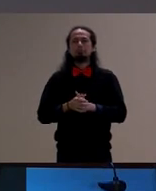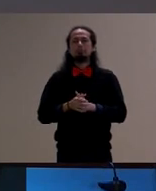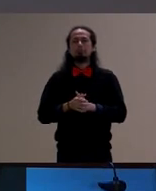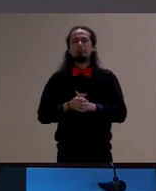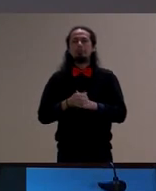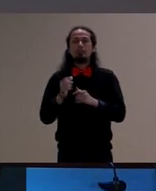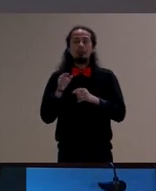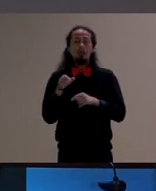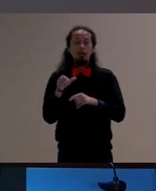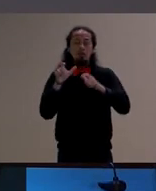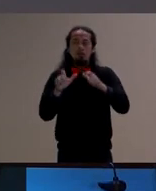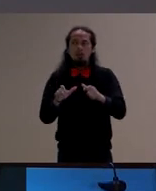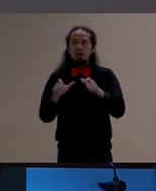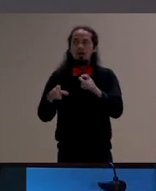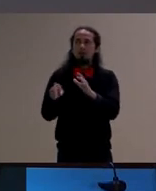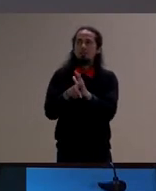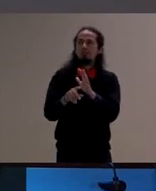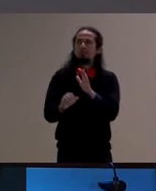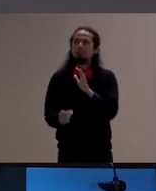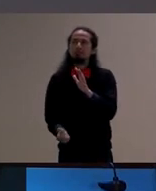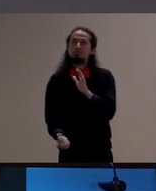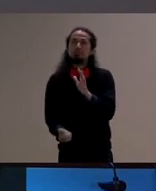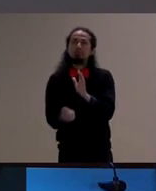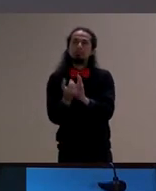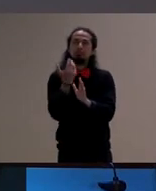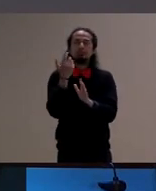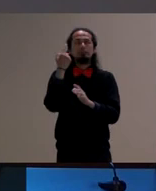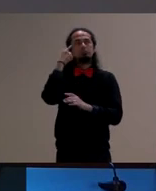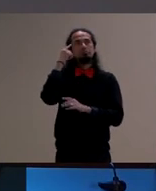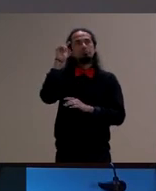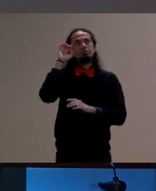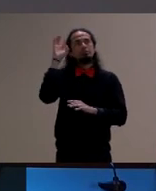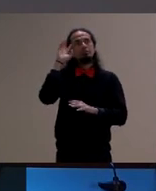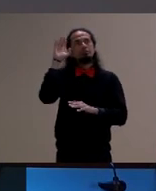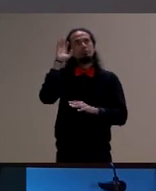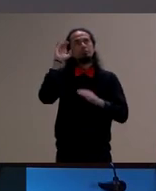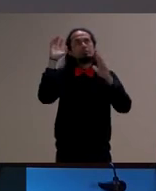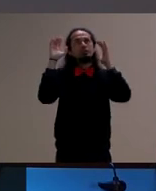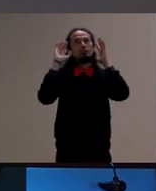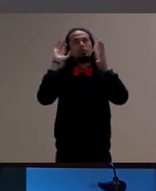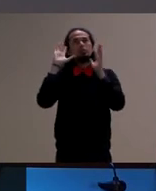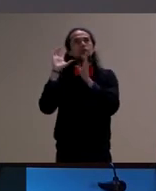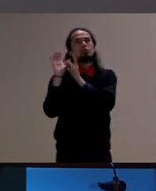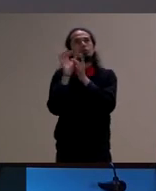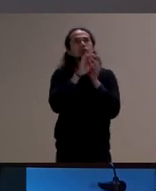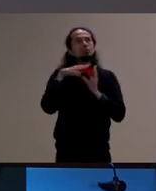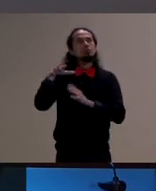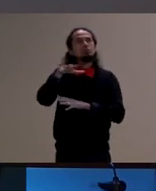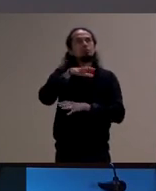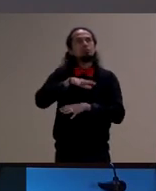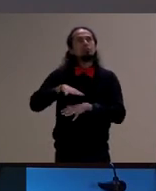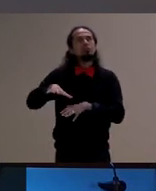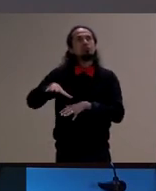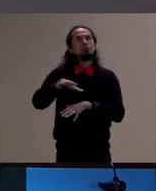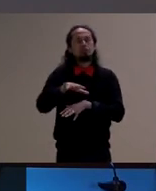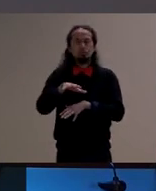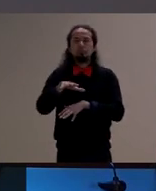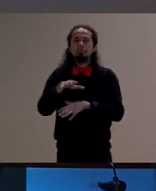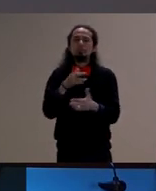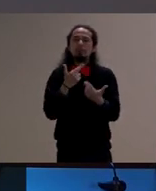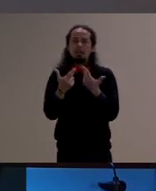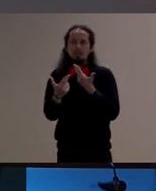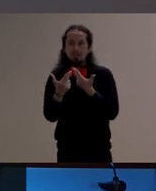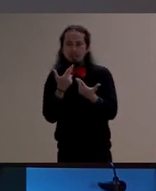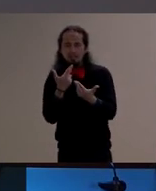elaboração do mundo e também do conhecimento de si na relação e na interação